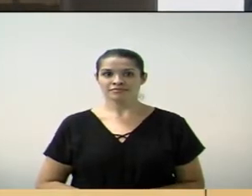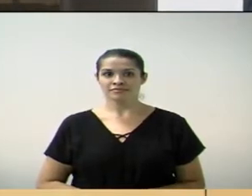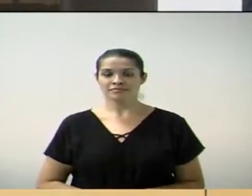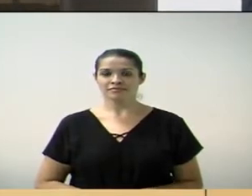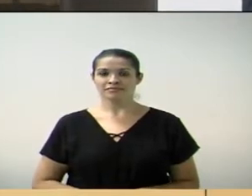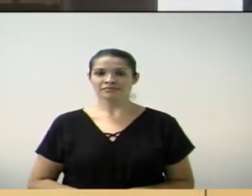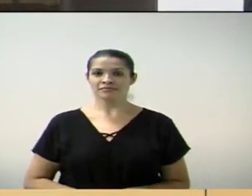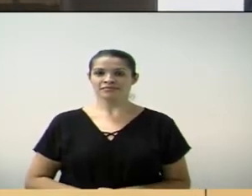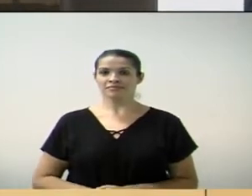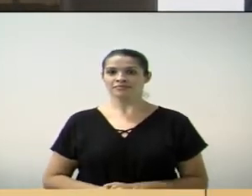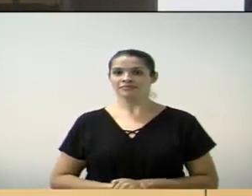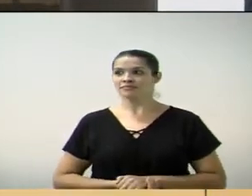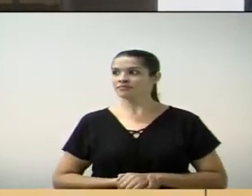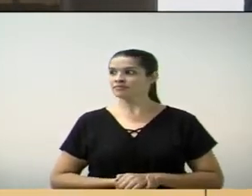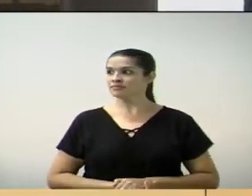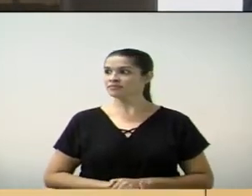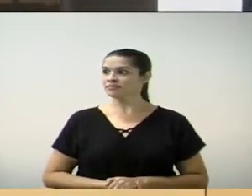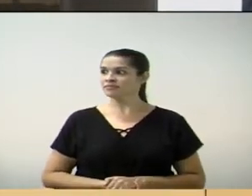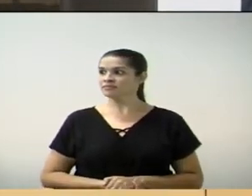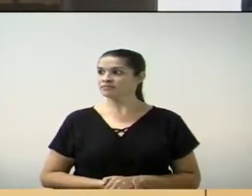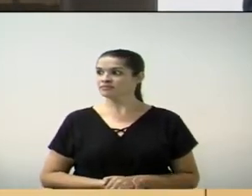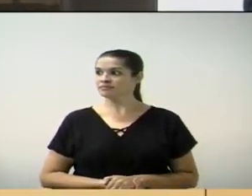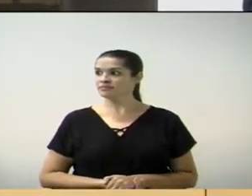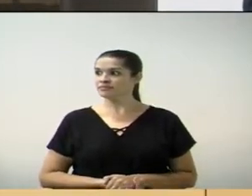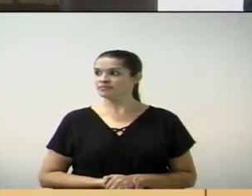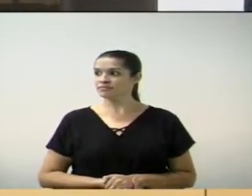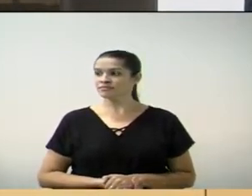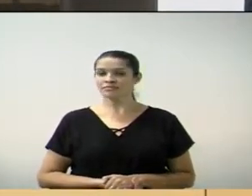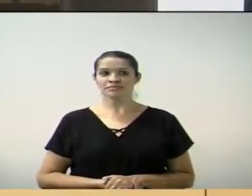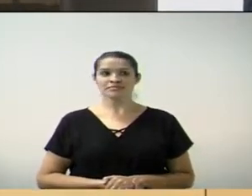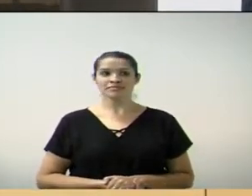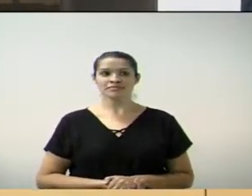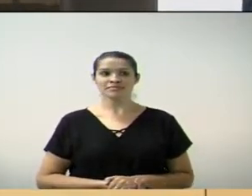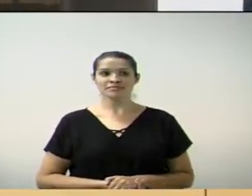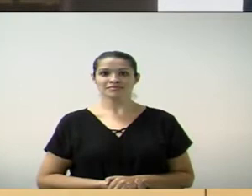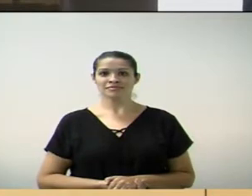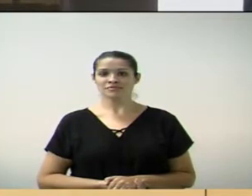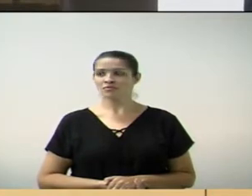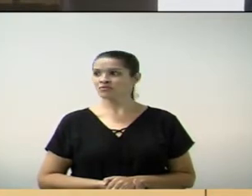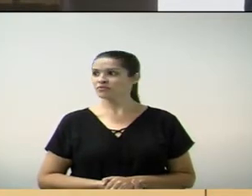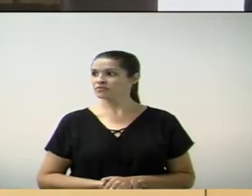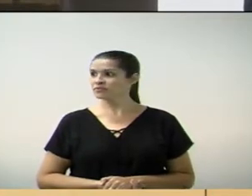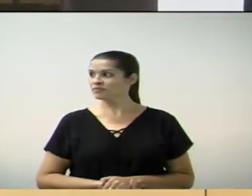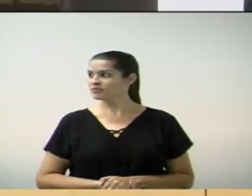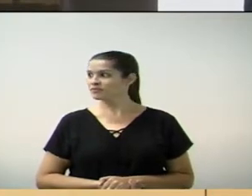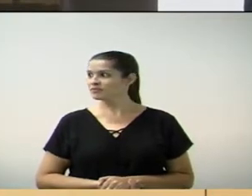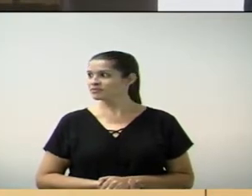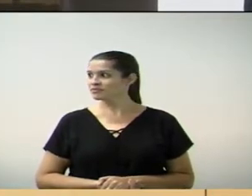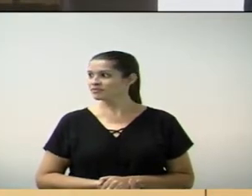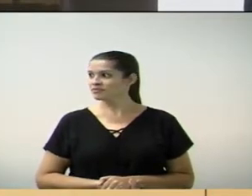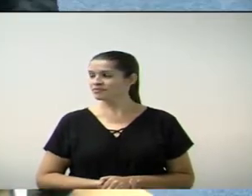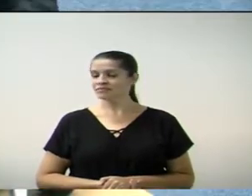Não está falando com você, não. Está quieta aí, comigo. Senhor presidente, na última